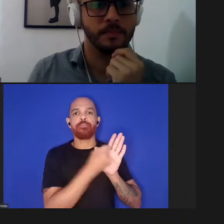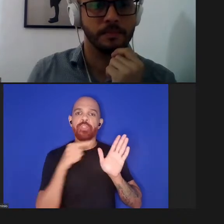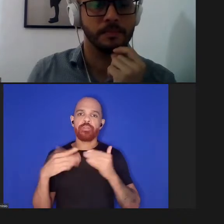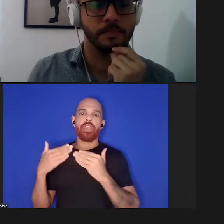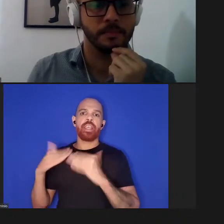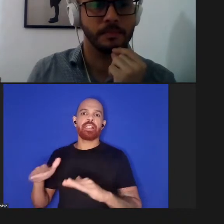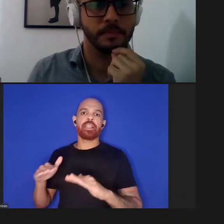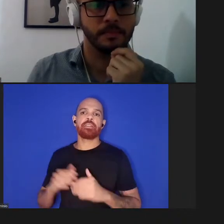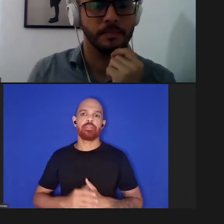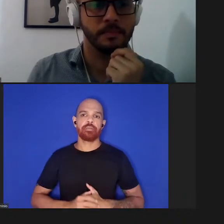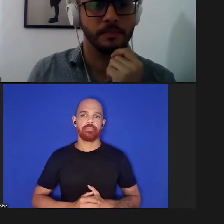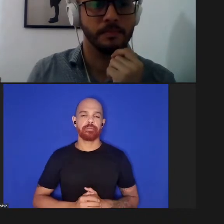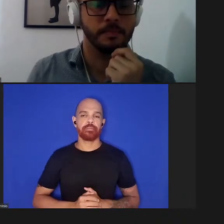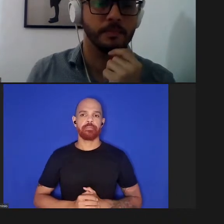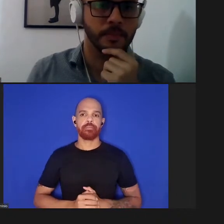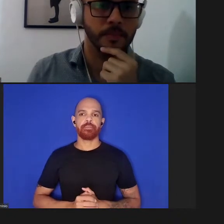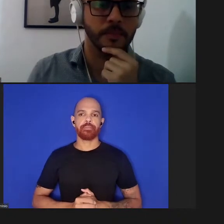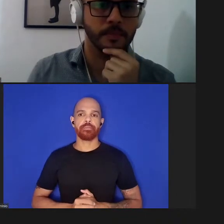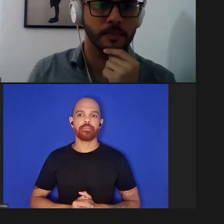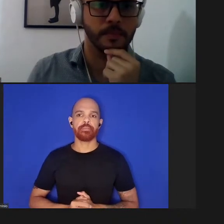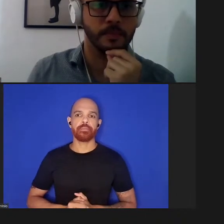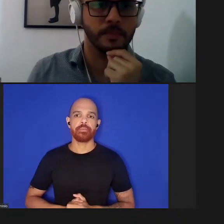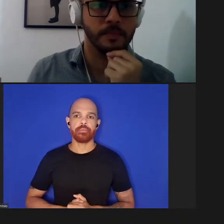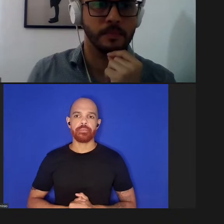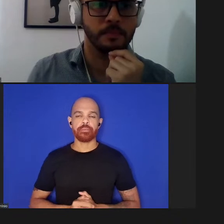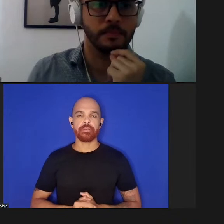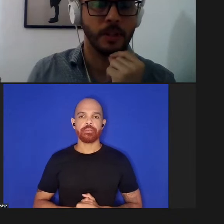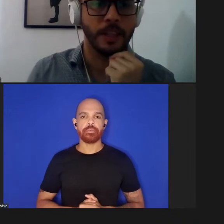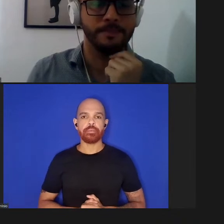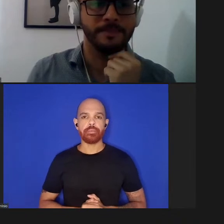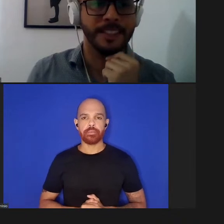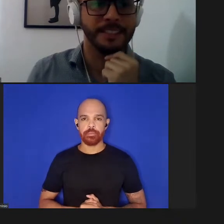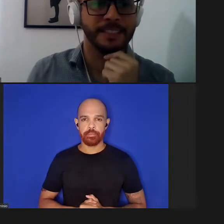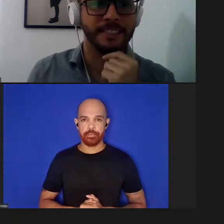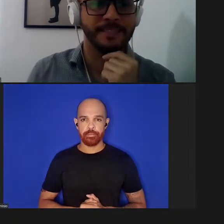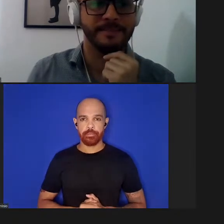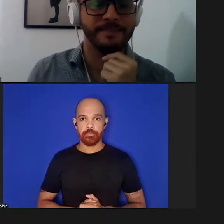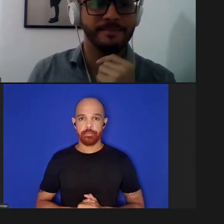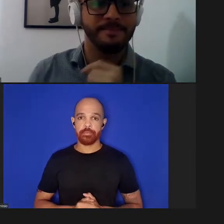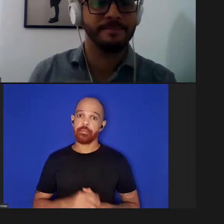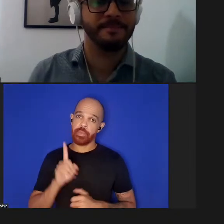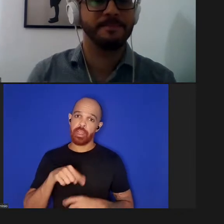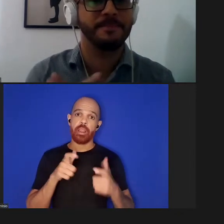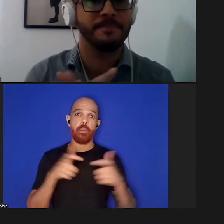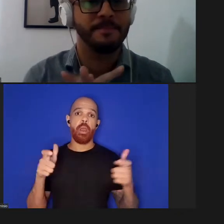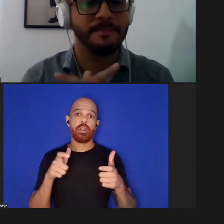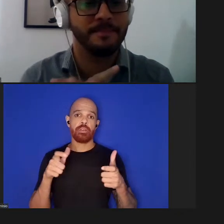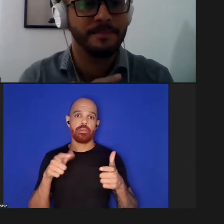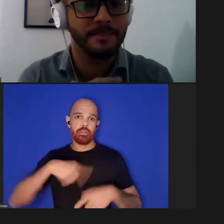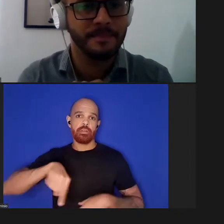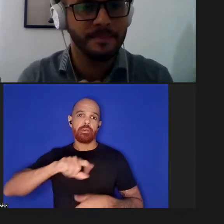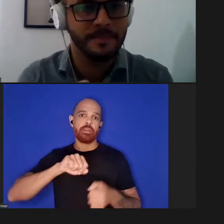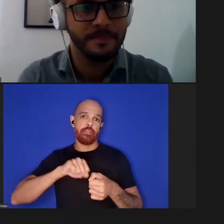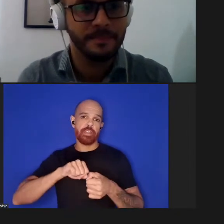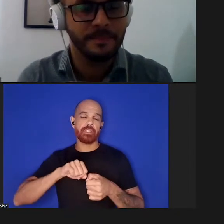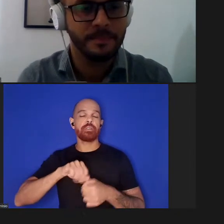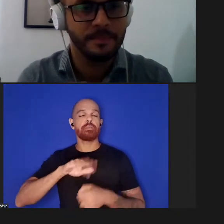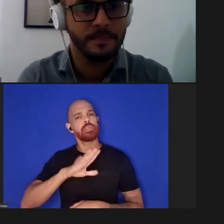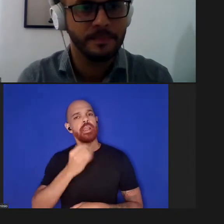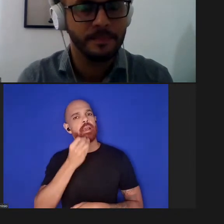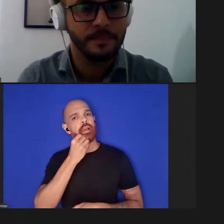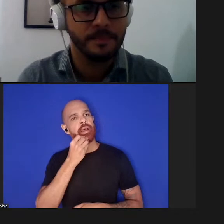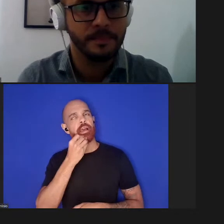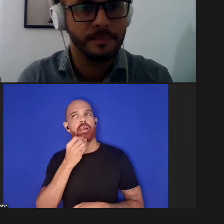é o que a maior parte das pessoas está fazendo agora mas é claro que a maior parte das